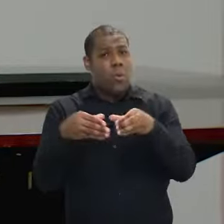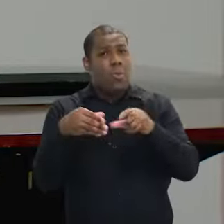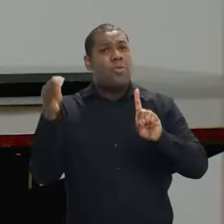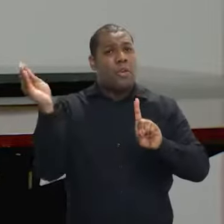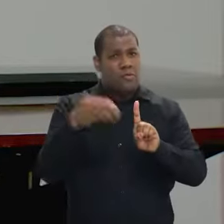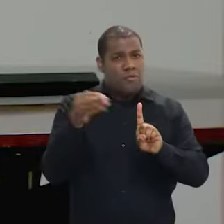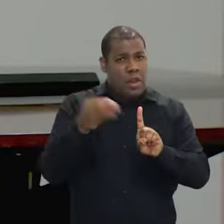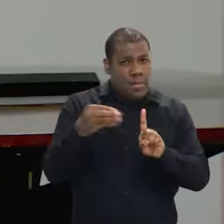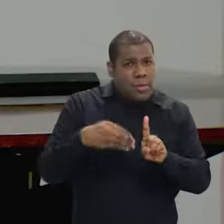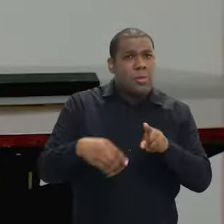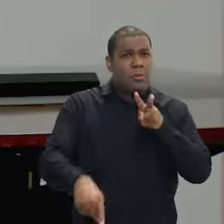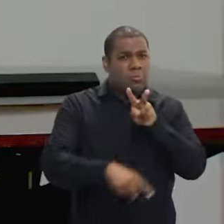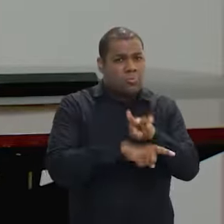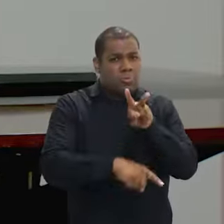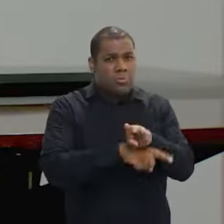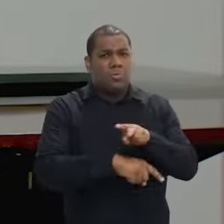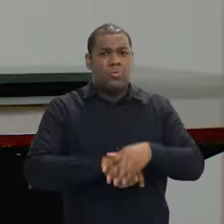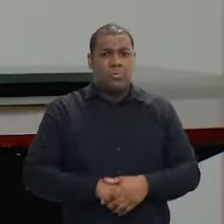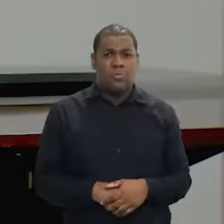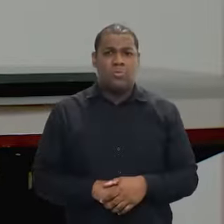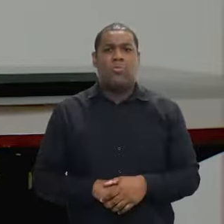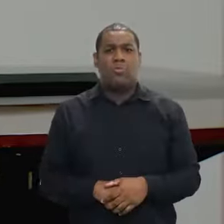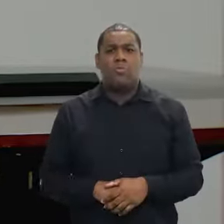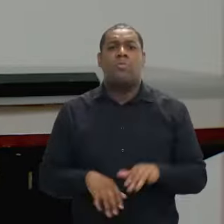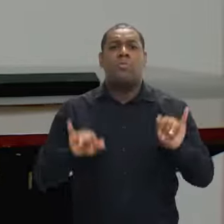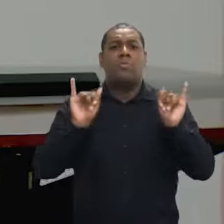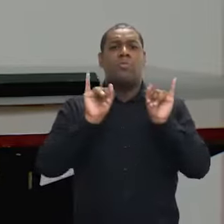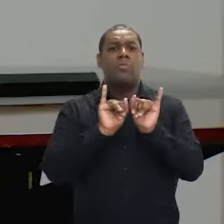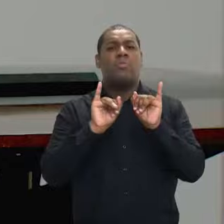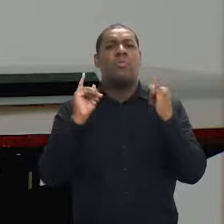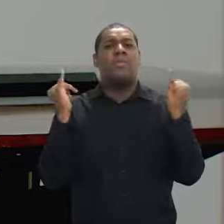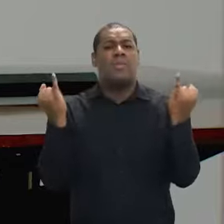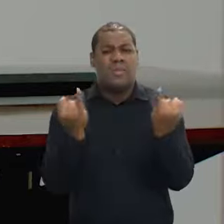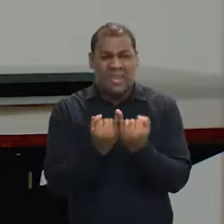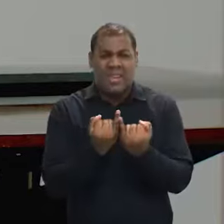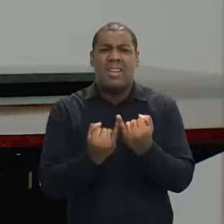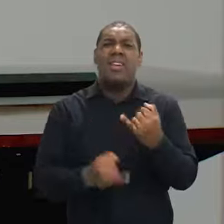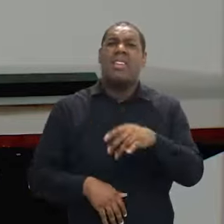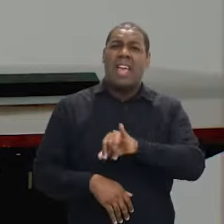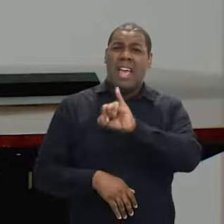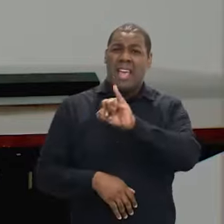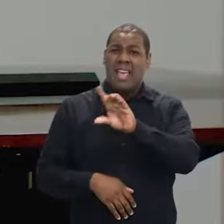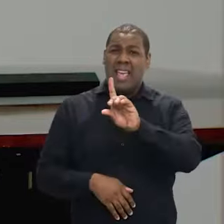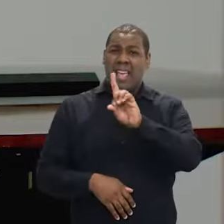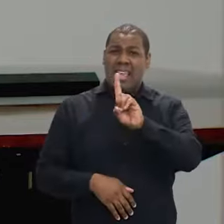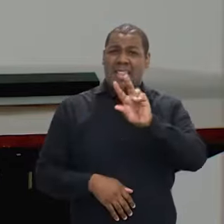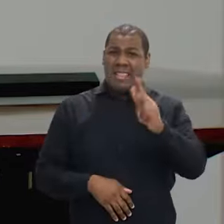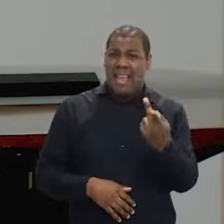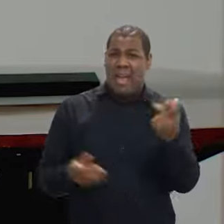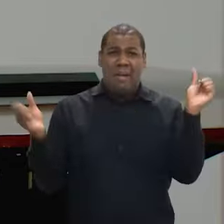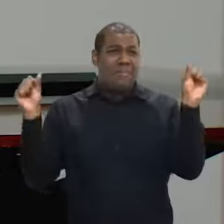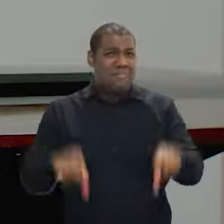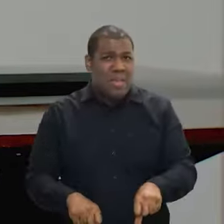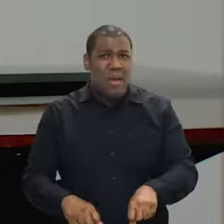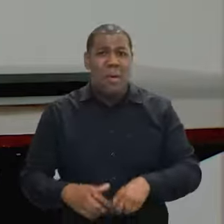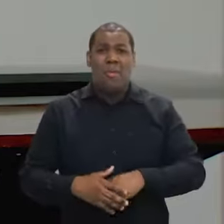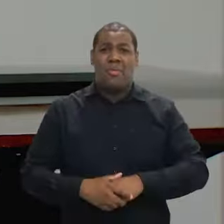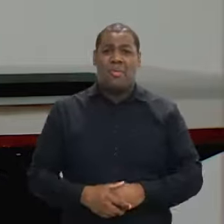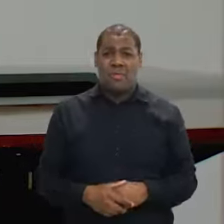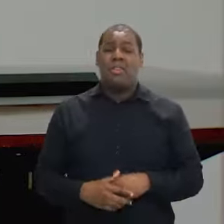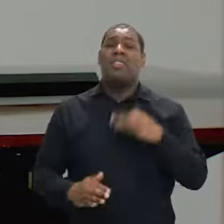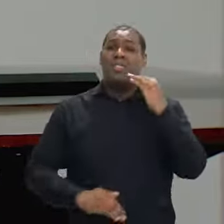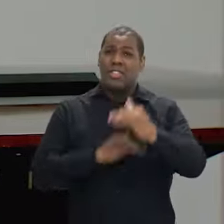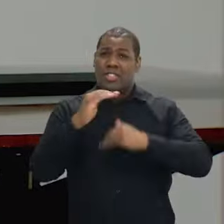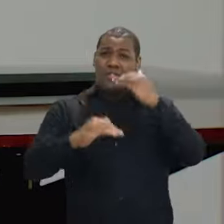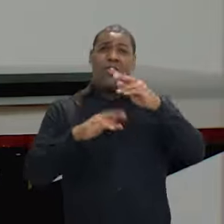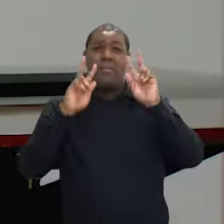grupos mais vulnerabilizados. Então, nós estamos ali no arquipélago que concentra os piores IDHs do Brasil, os piores índices